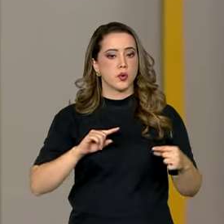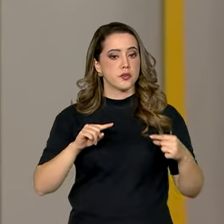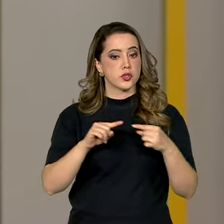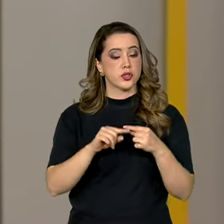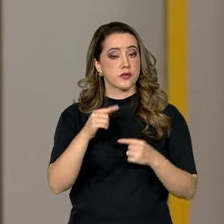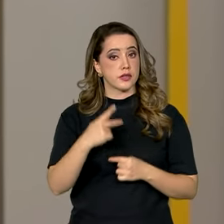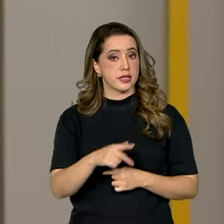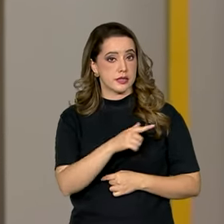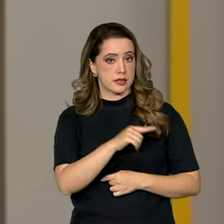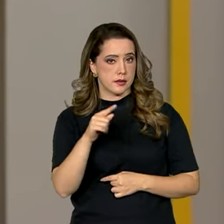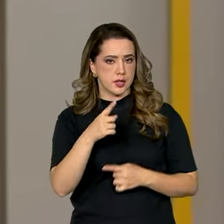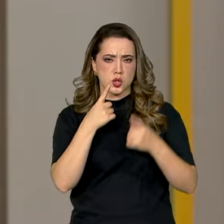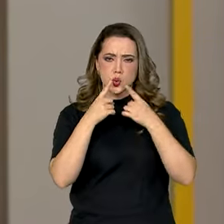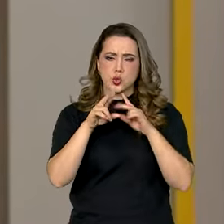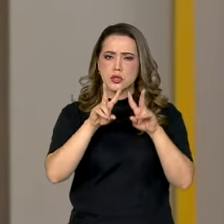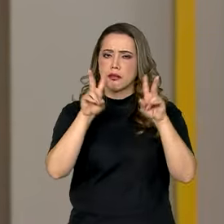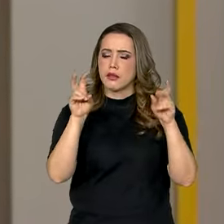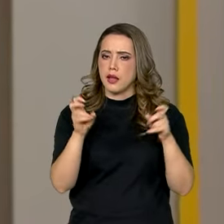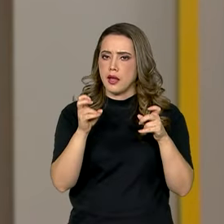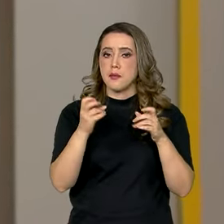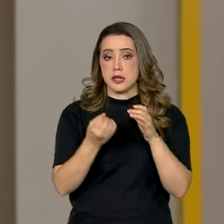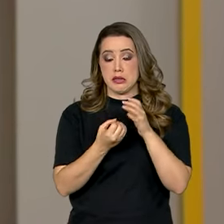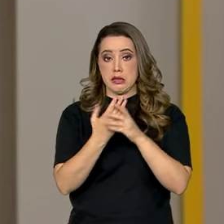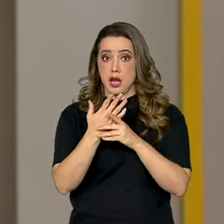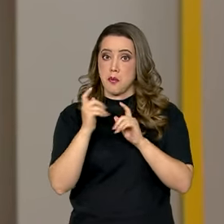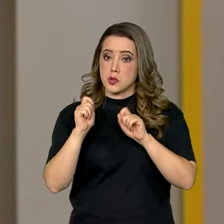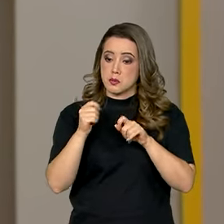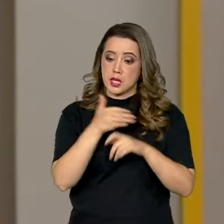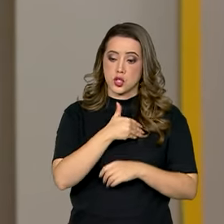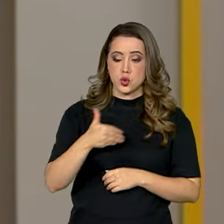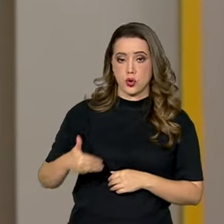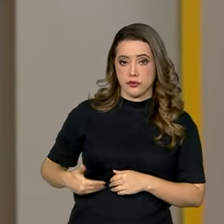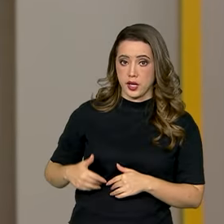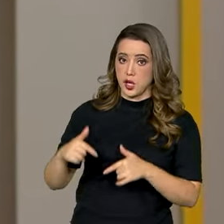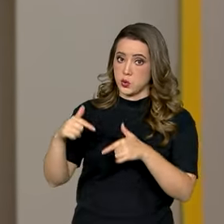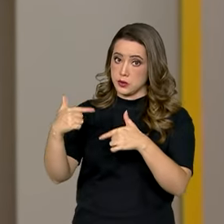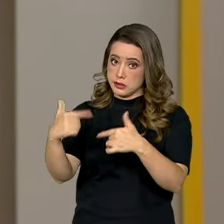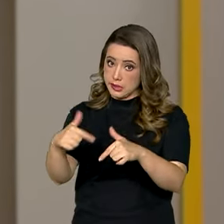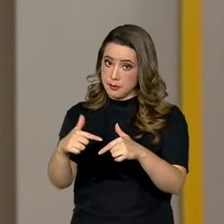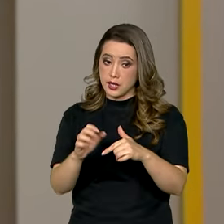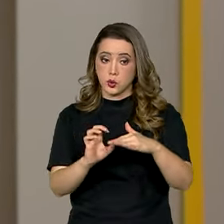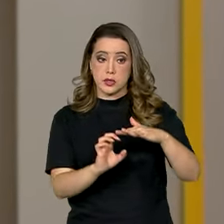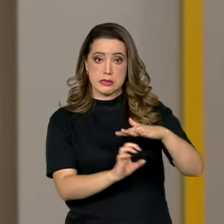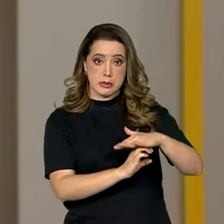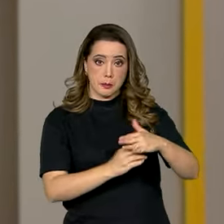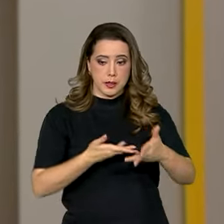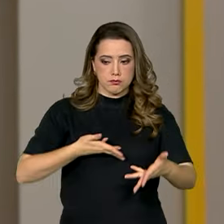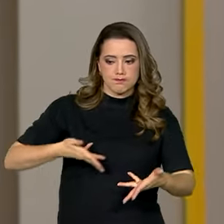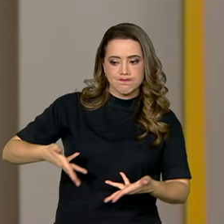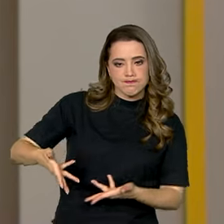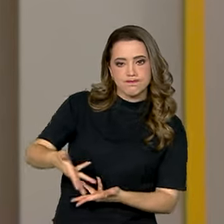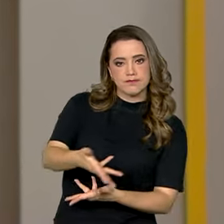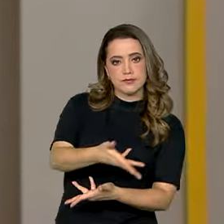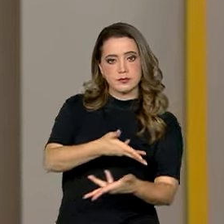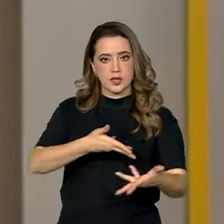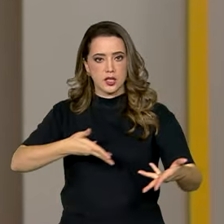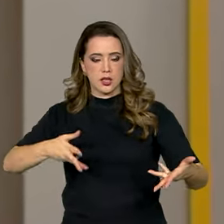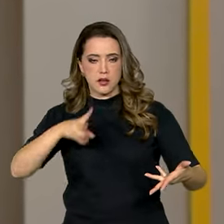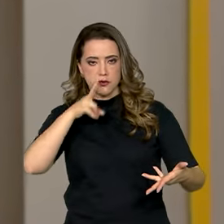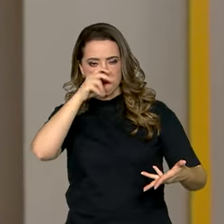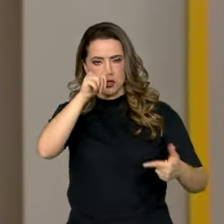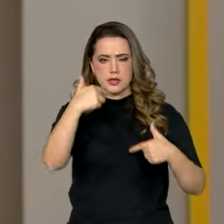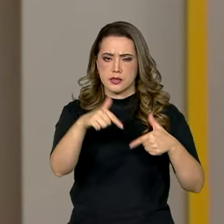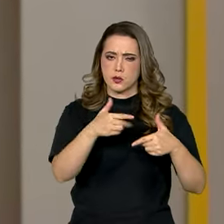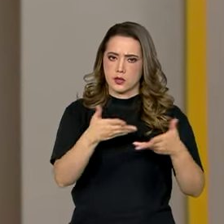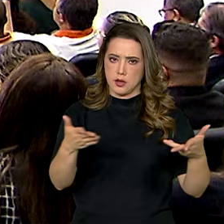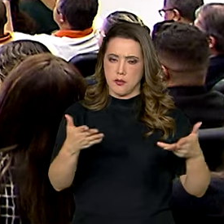é debater ideias e estabelecer o diálogo entre governo, trabalhadores e empregadores para fortalecer as relações no ambiente de